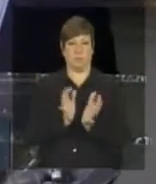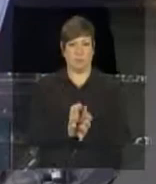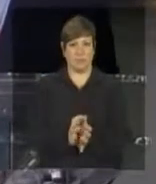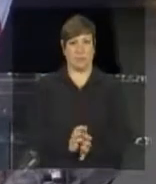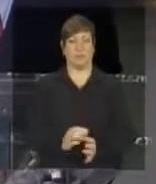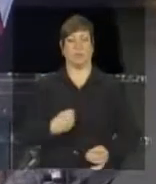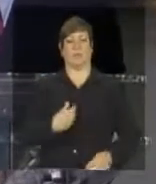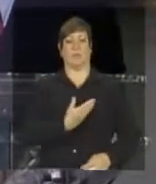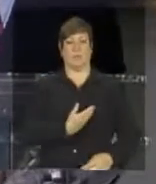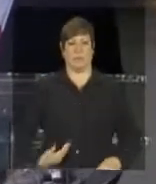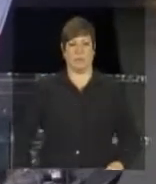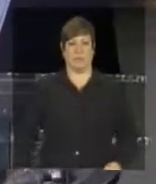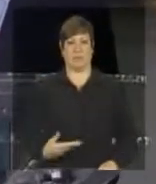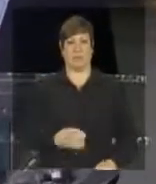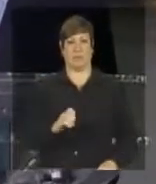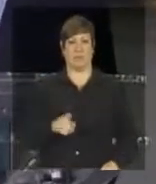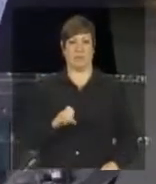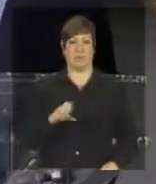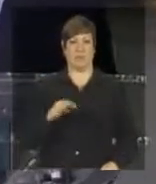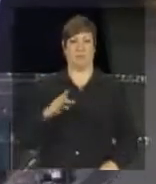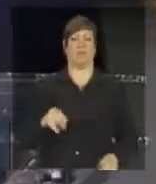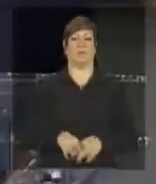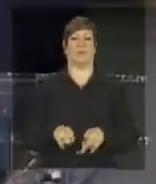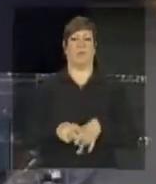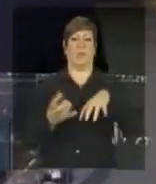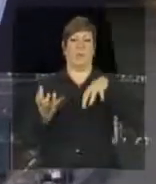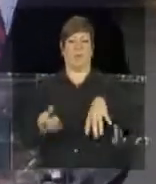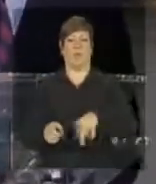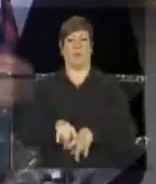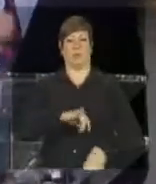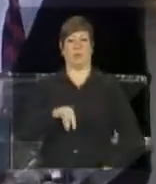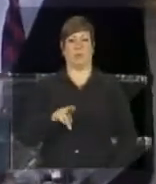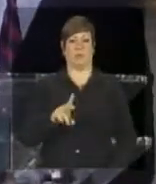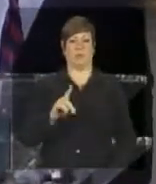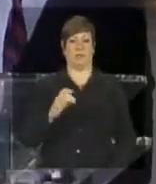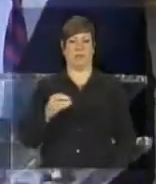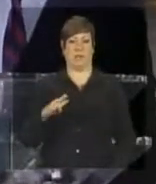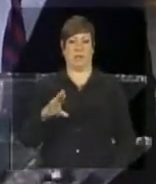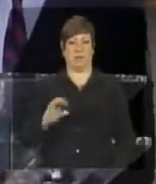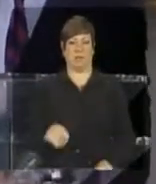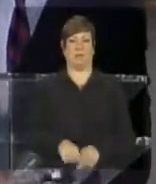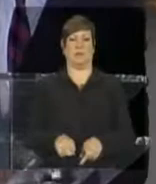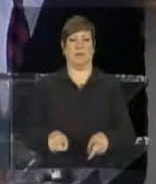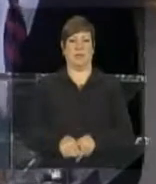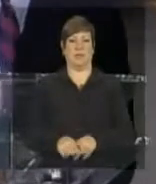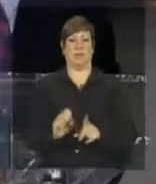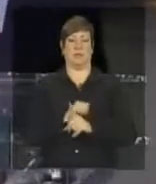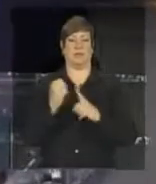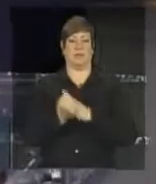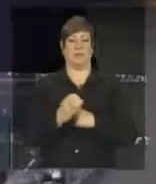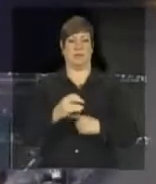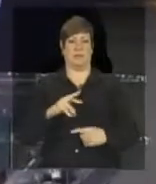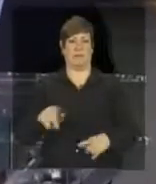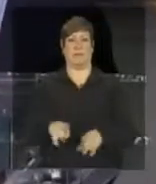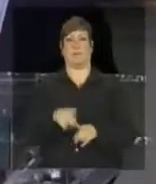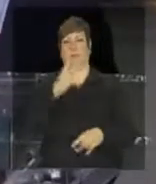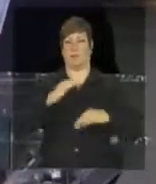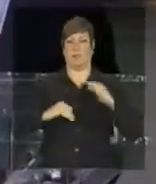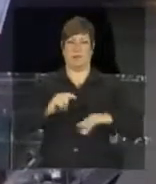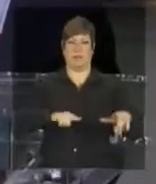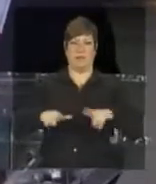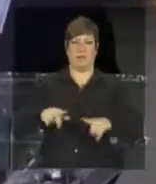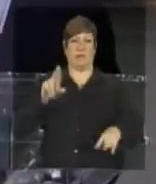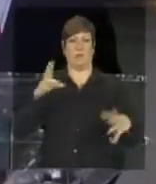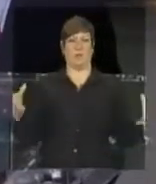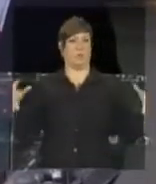Judiciário, da sociedade civil e em todo o seu espectro da Comissão Nacional, desde os trabalhadores, representantes dos